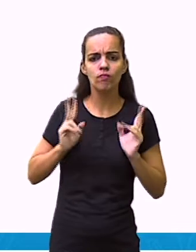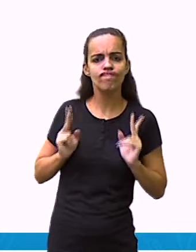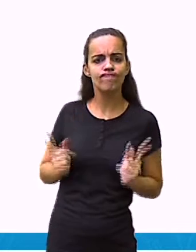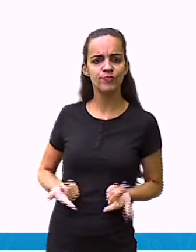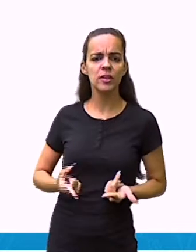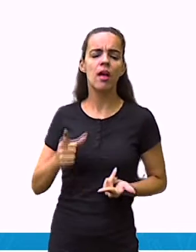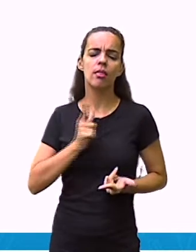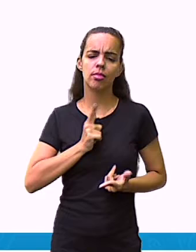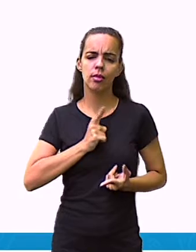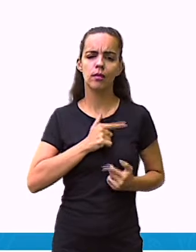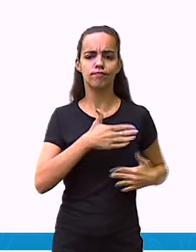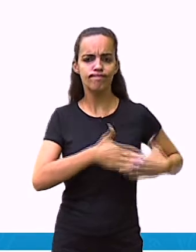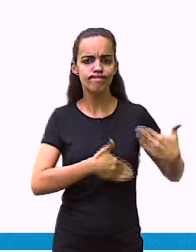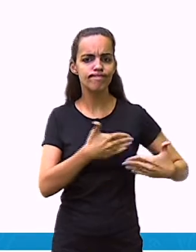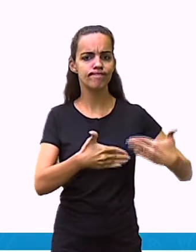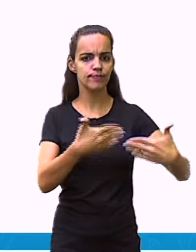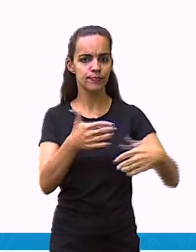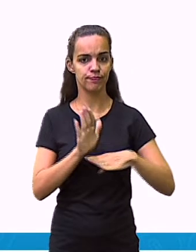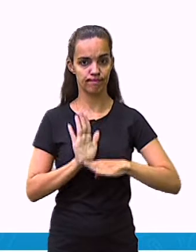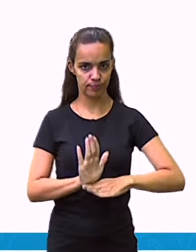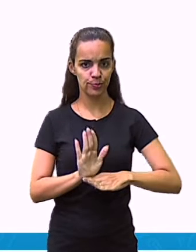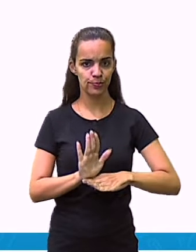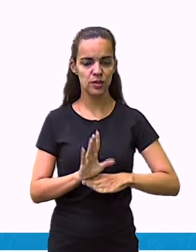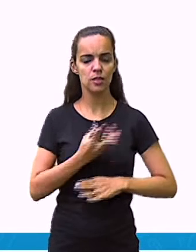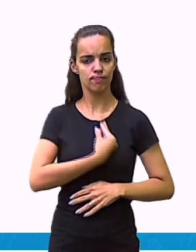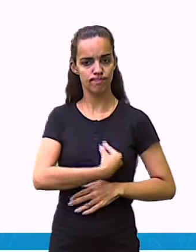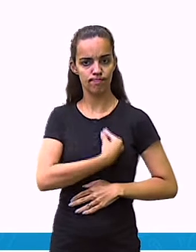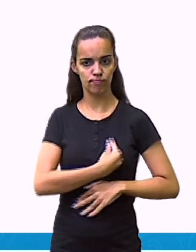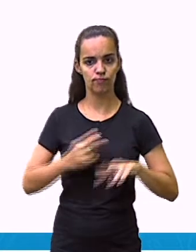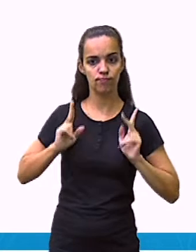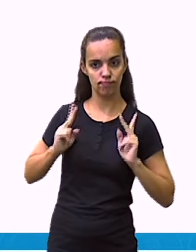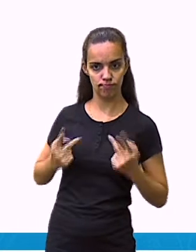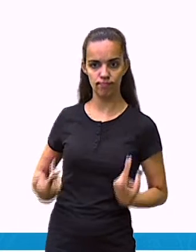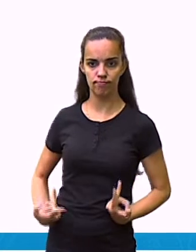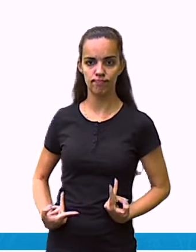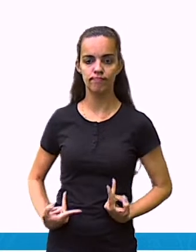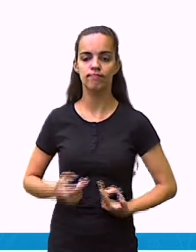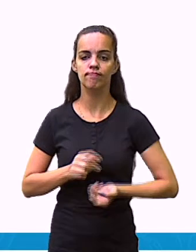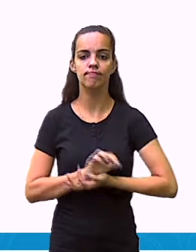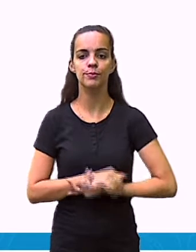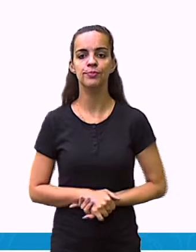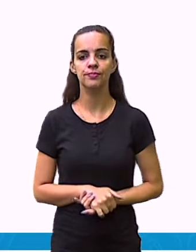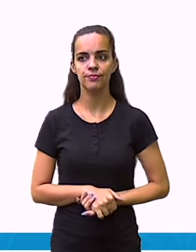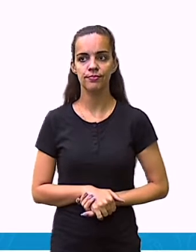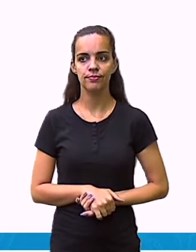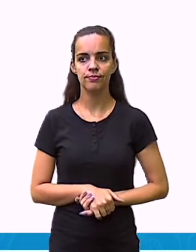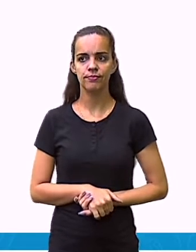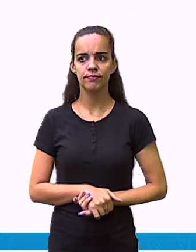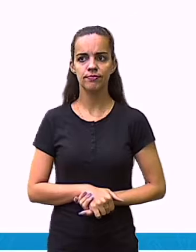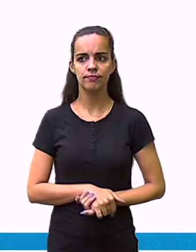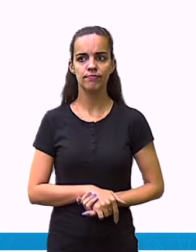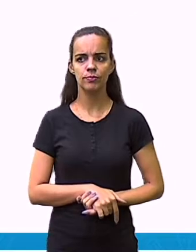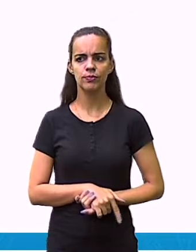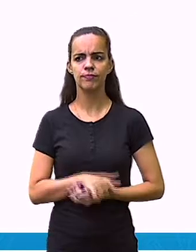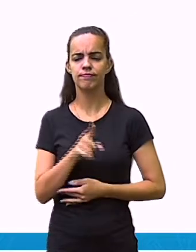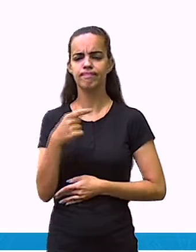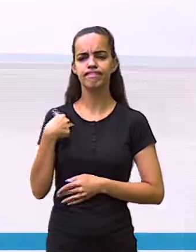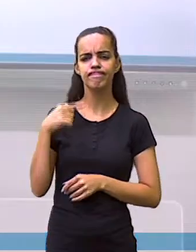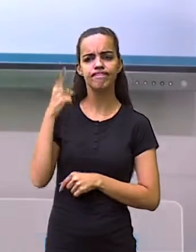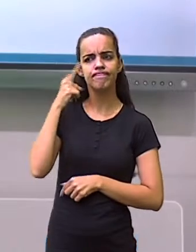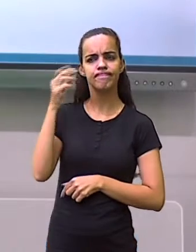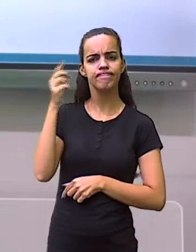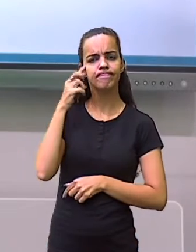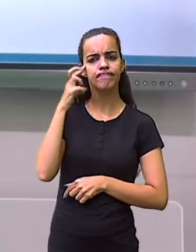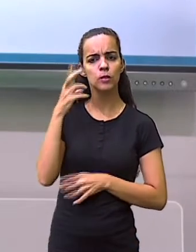tem contribuído para a sobrevivência do ser humano. Perceba que os grupos